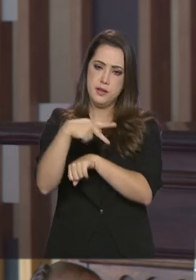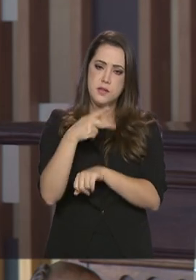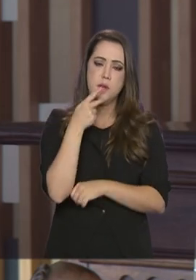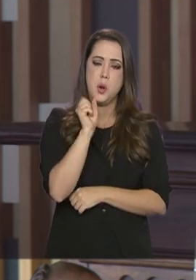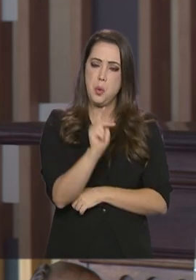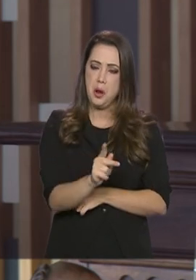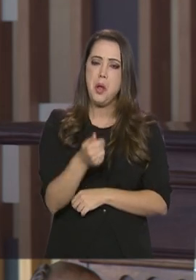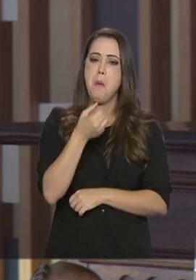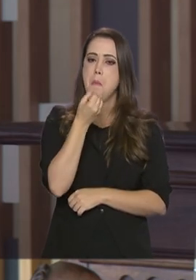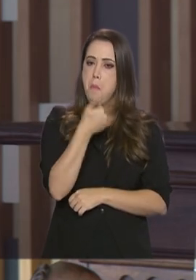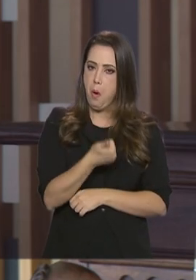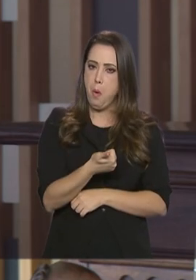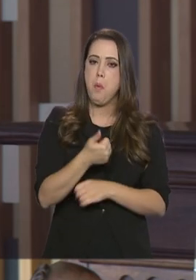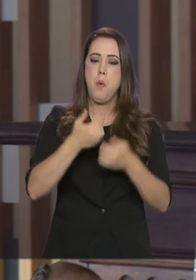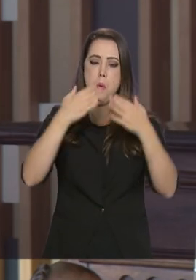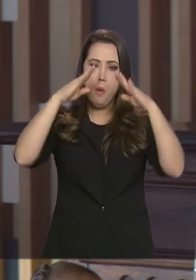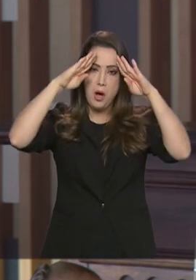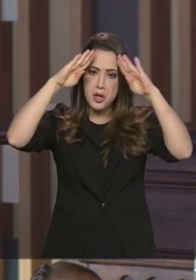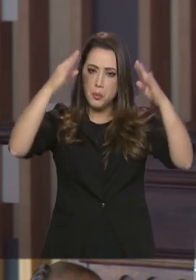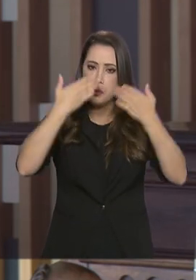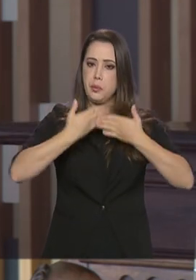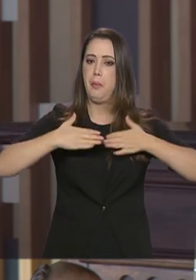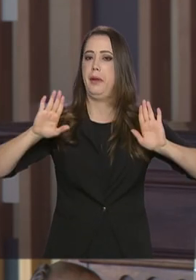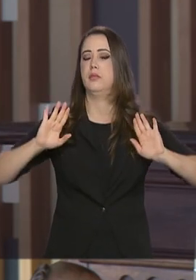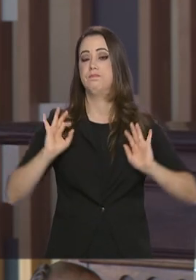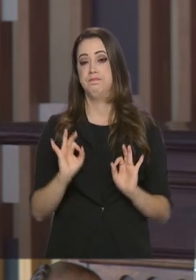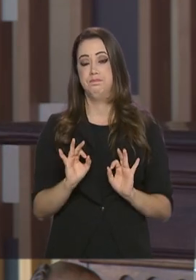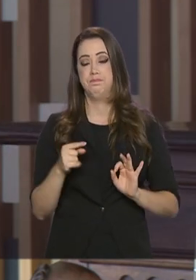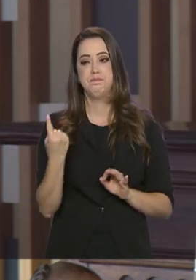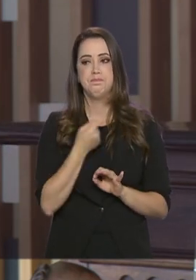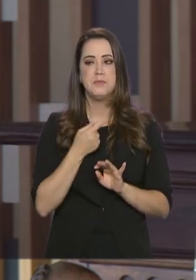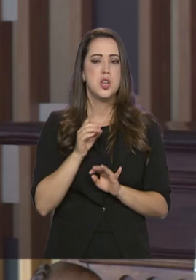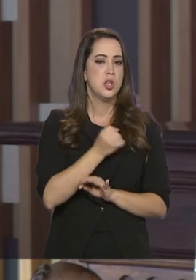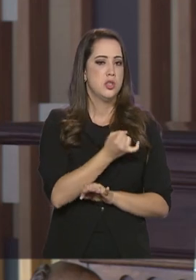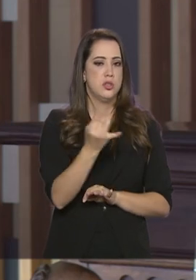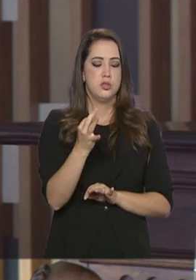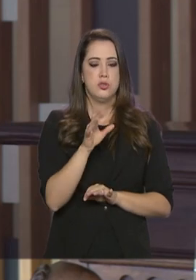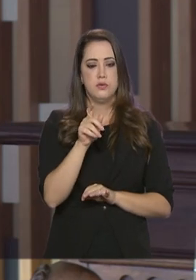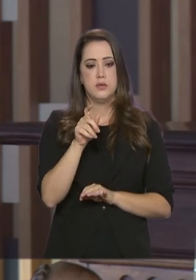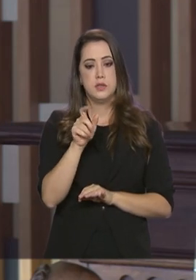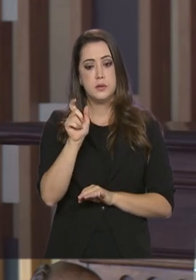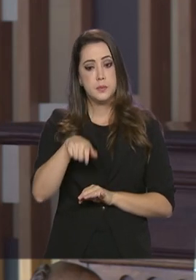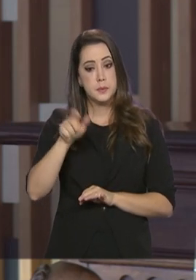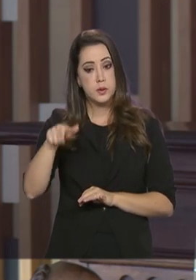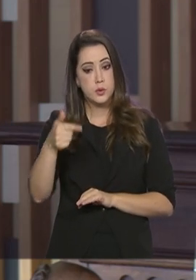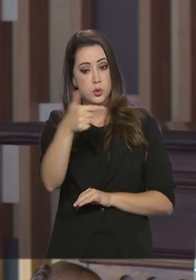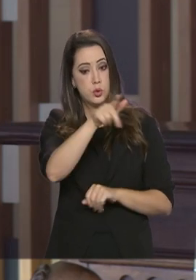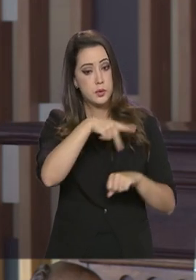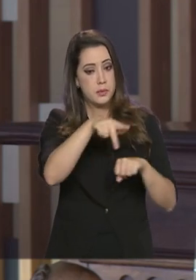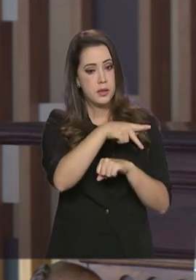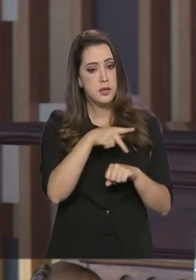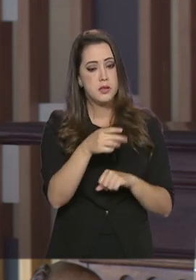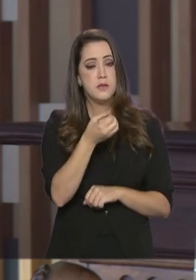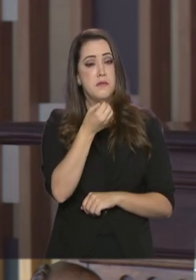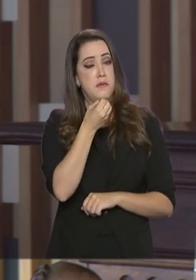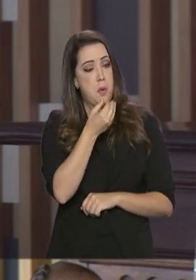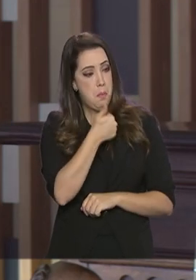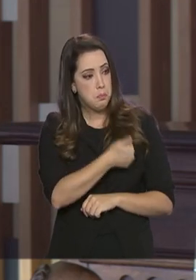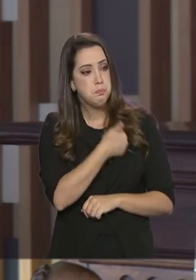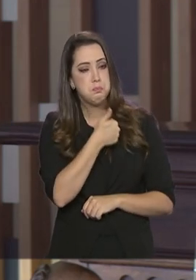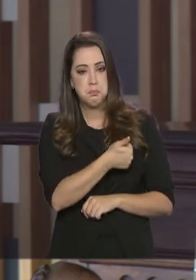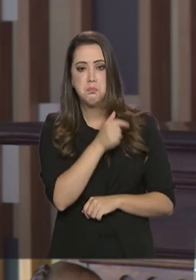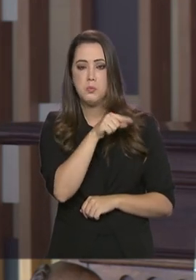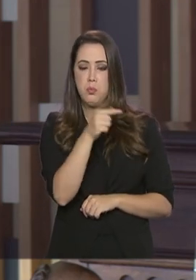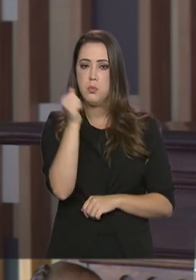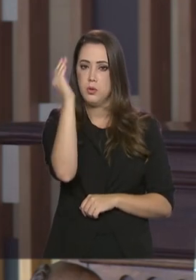abertos. Isso nos contatos que eu tenho tido também, em diferentes formatos, com ministros de outros países. Isso sempre é reconhecido,